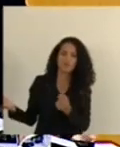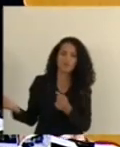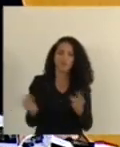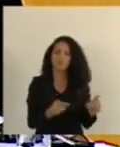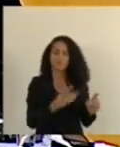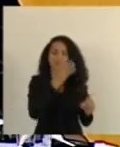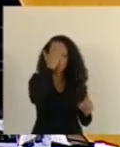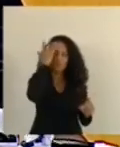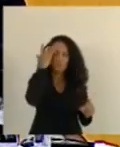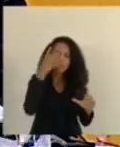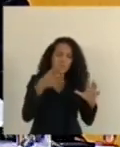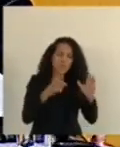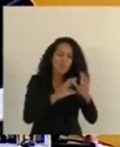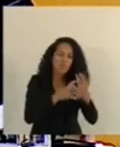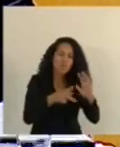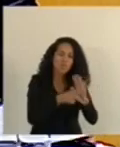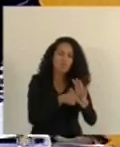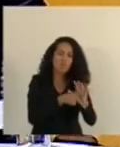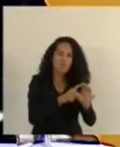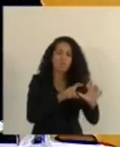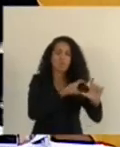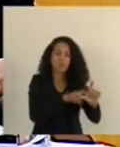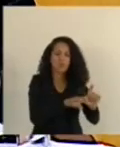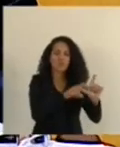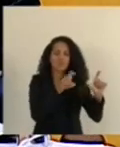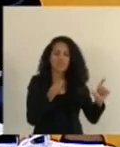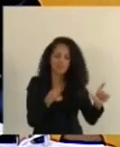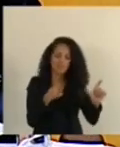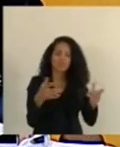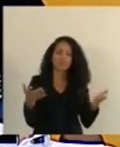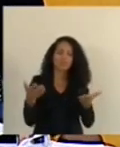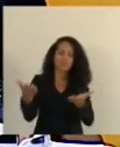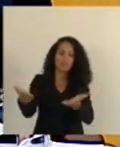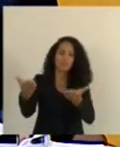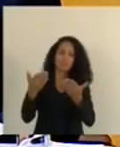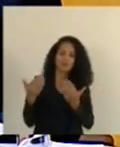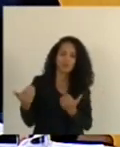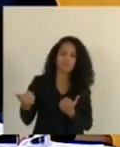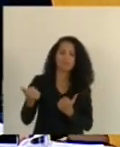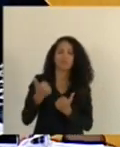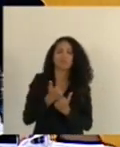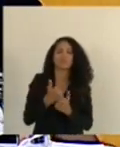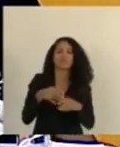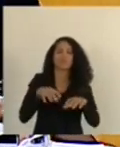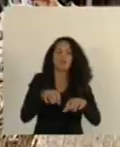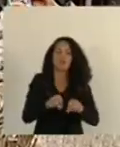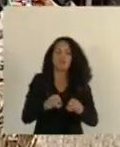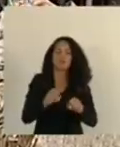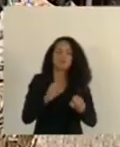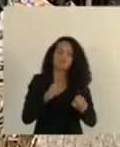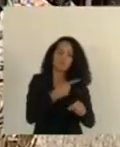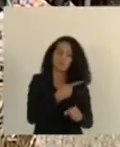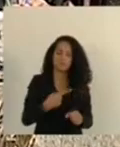independentes nessa data de hoje com a palavra e para que possa assumir a sessão deputado Adilce Espíndola